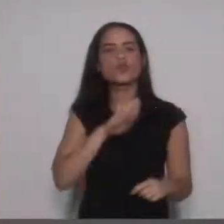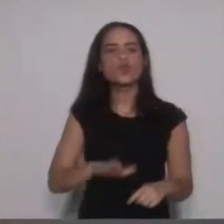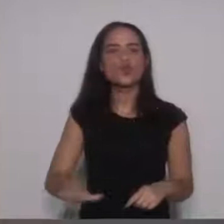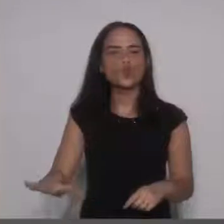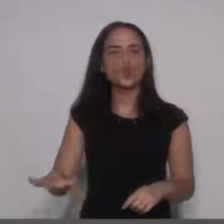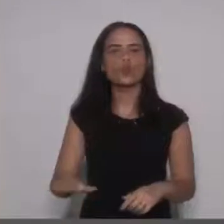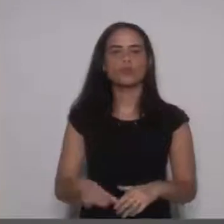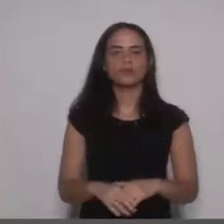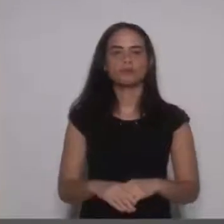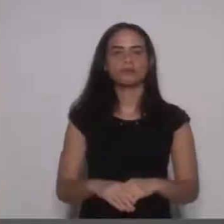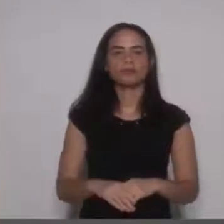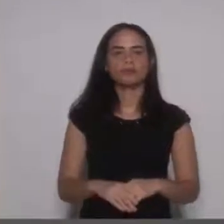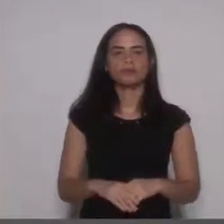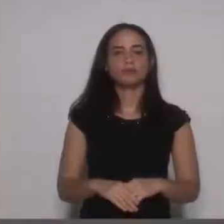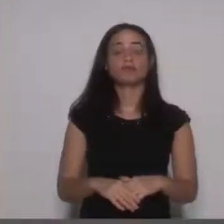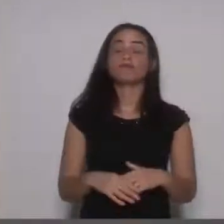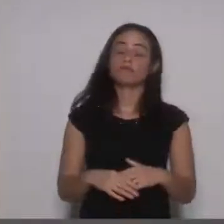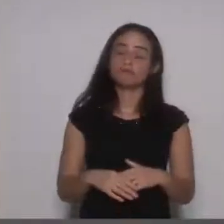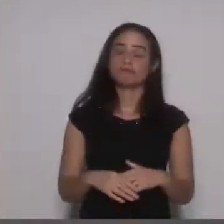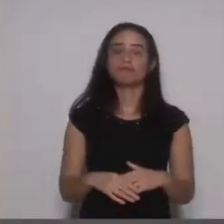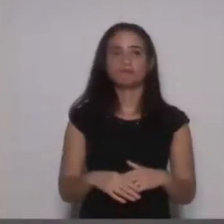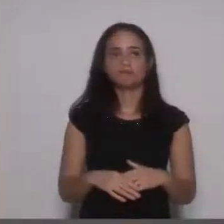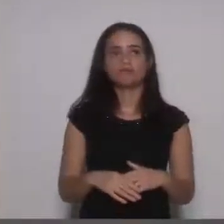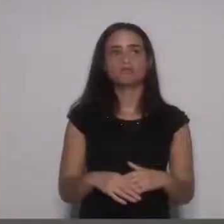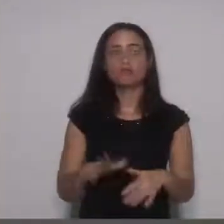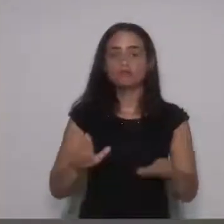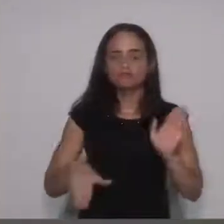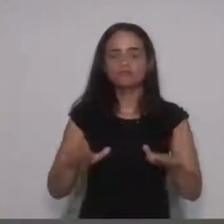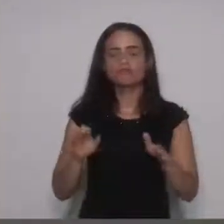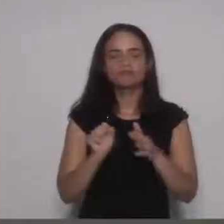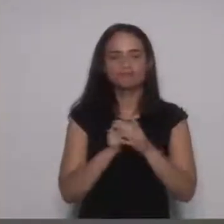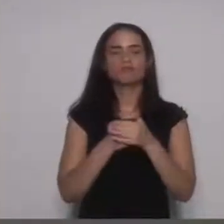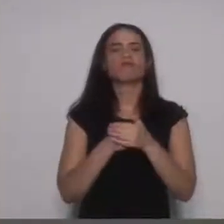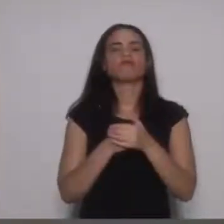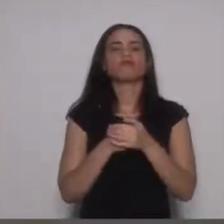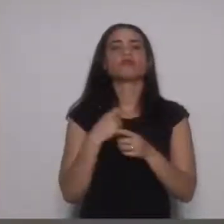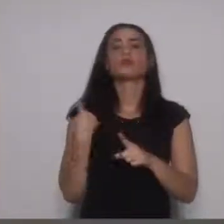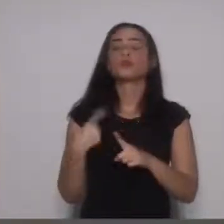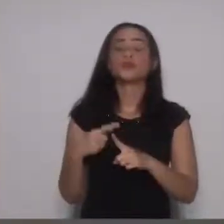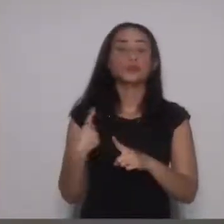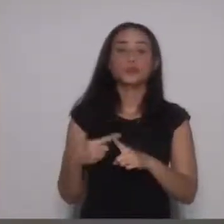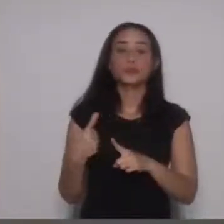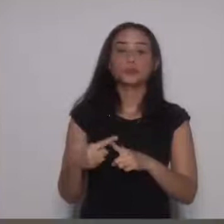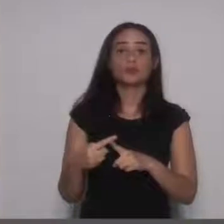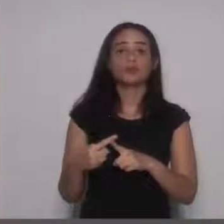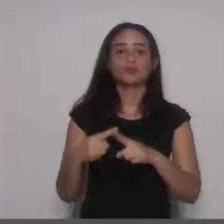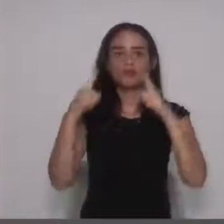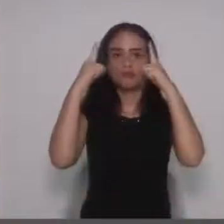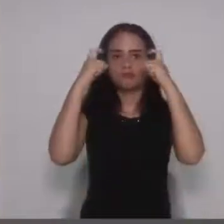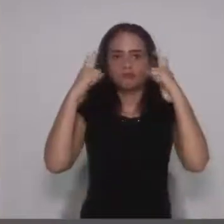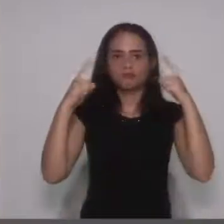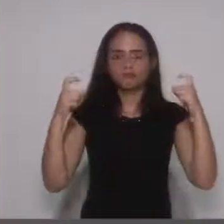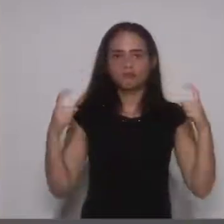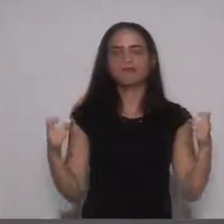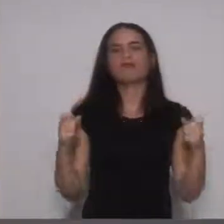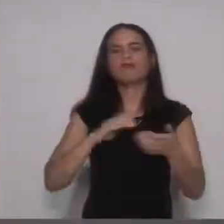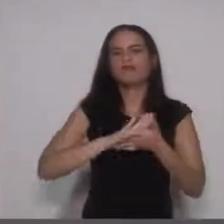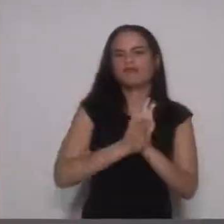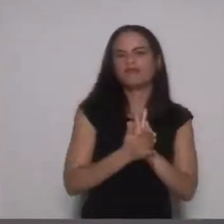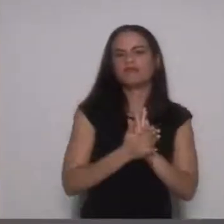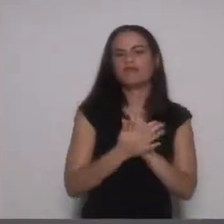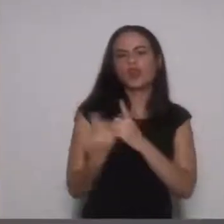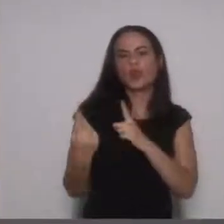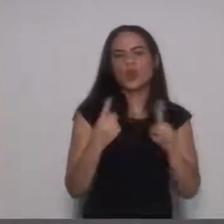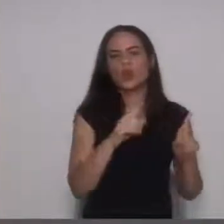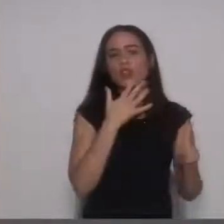que a gente, muitas vezes, talvez até esconda, porque a grande maioria da violência contra a criança é